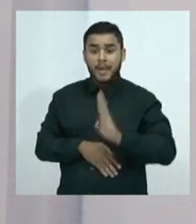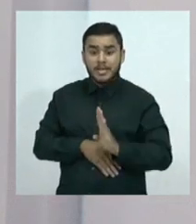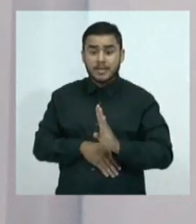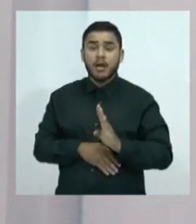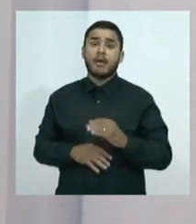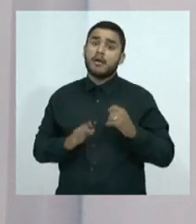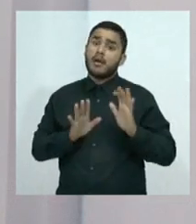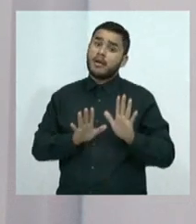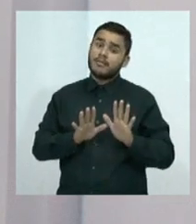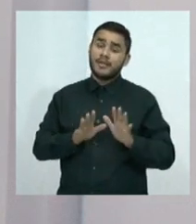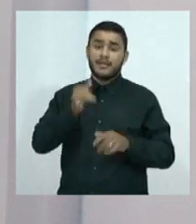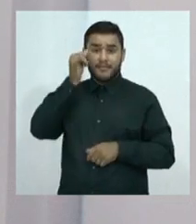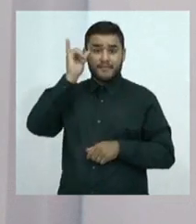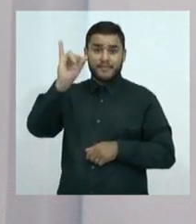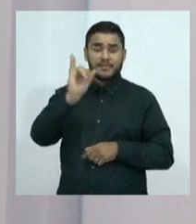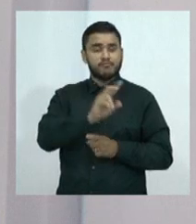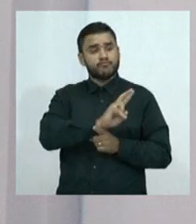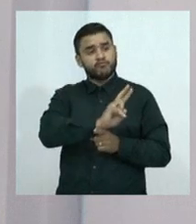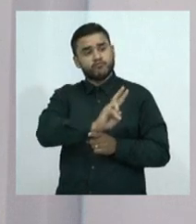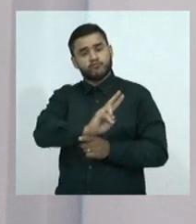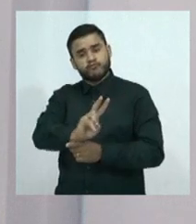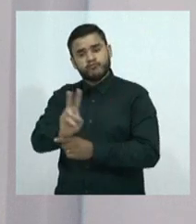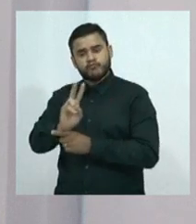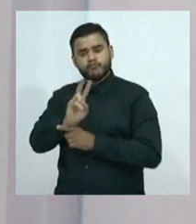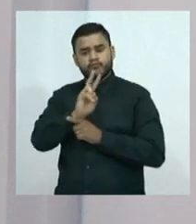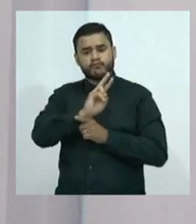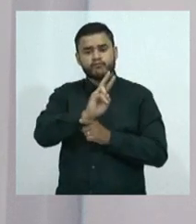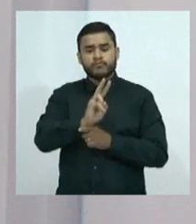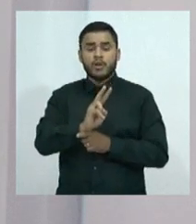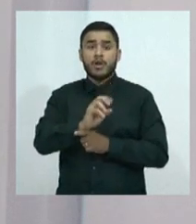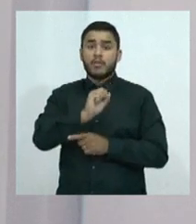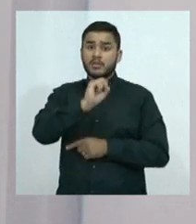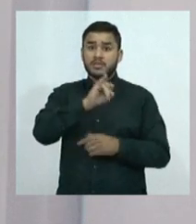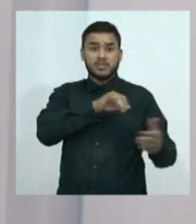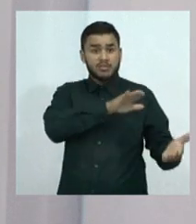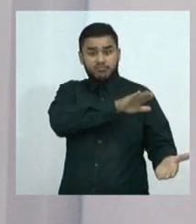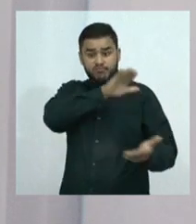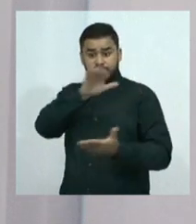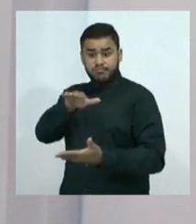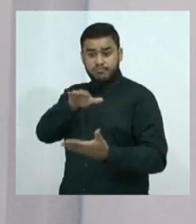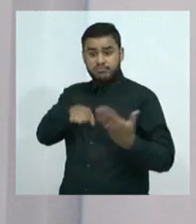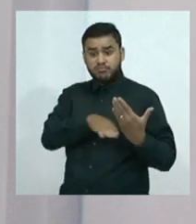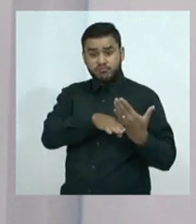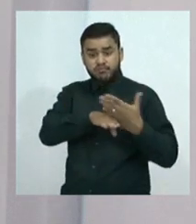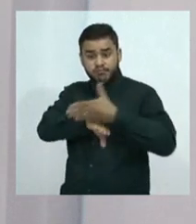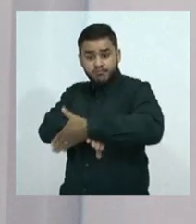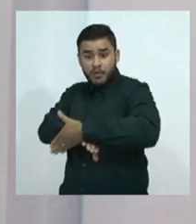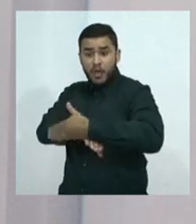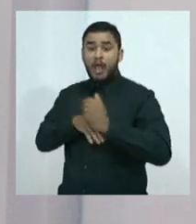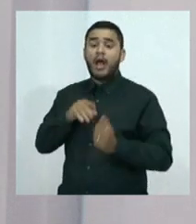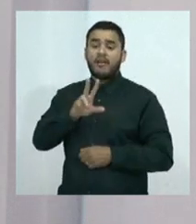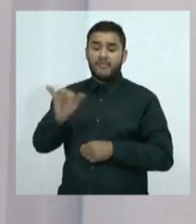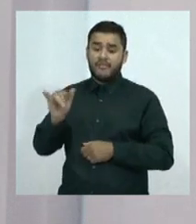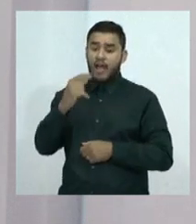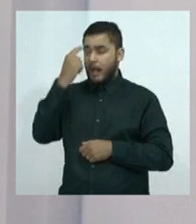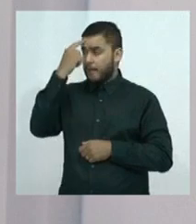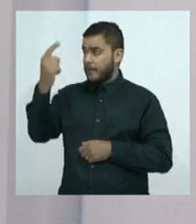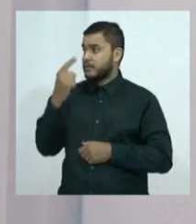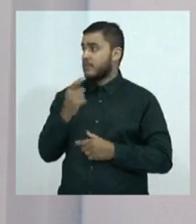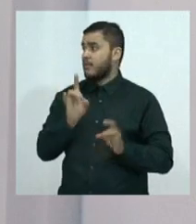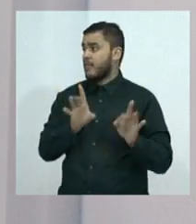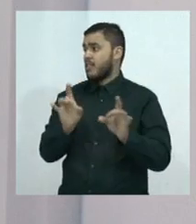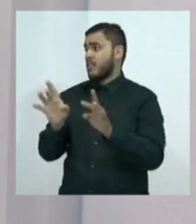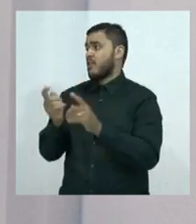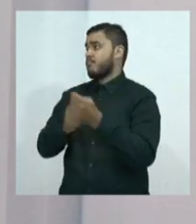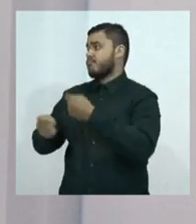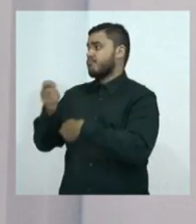comercialização. Tem que ter um reforço maior em relação a essa questão das fronteiras. E dar uma maior atenção também à juventude,